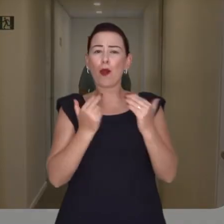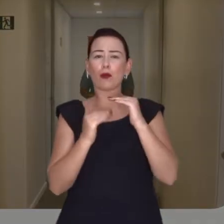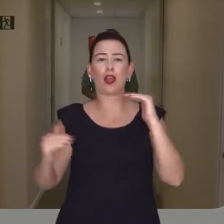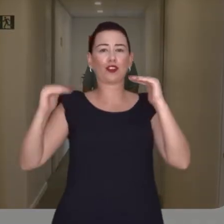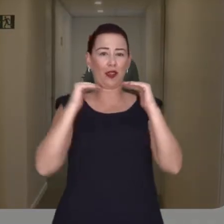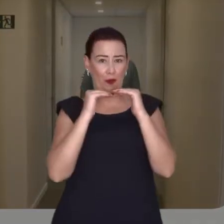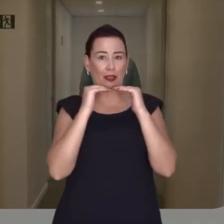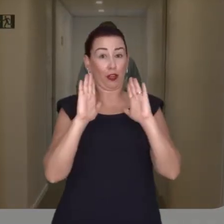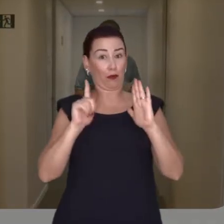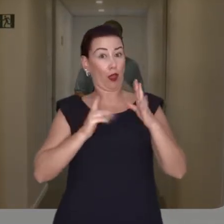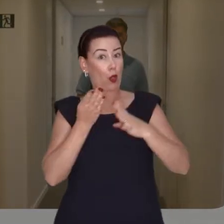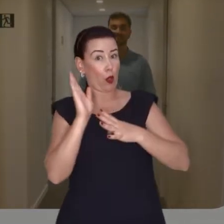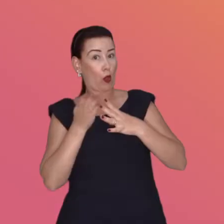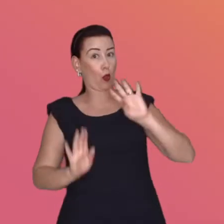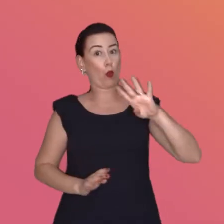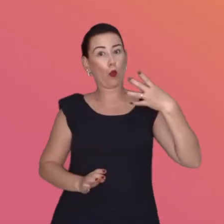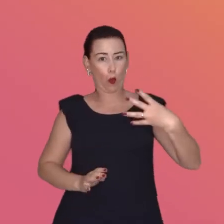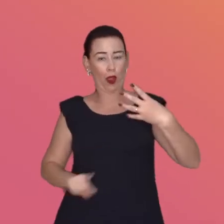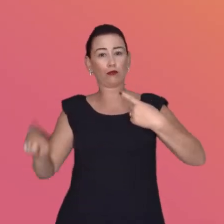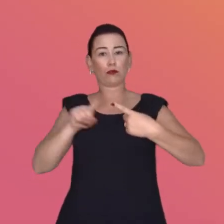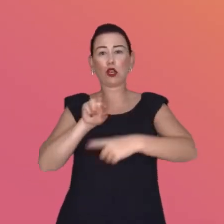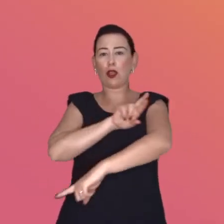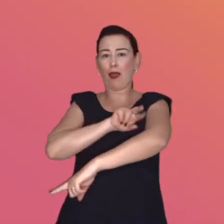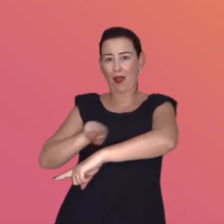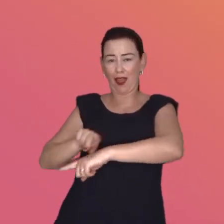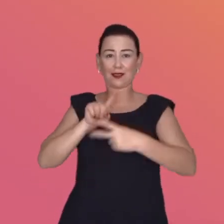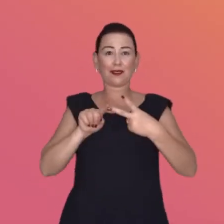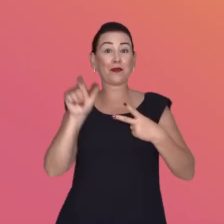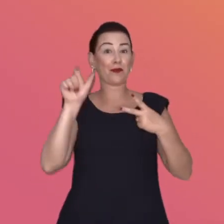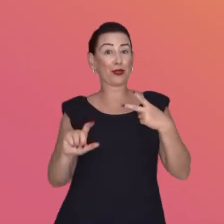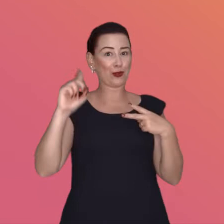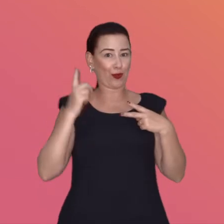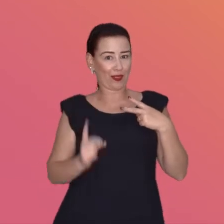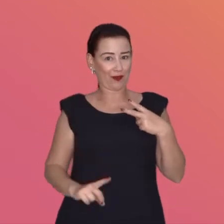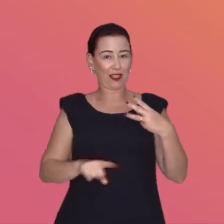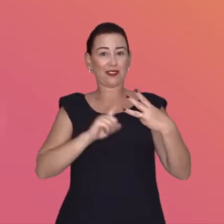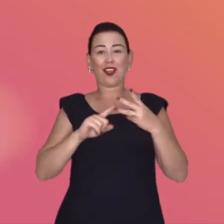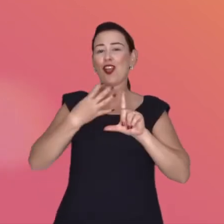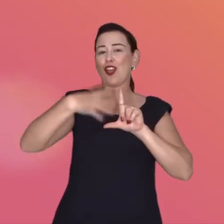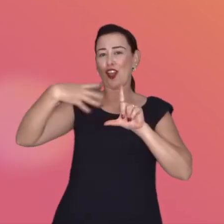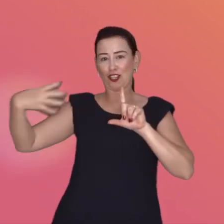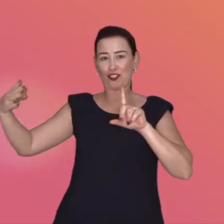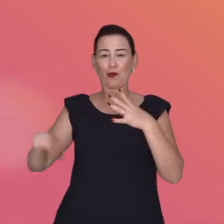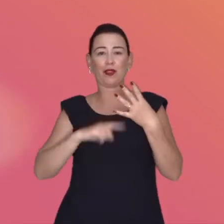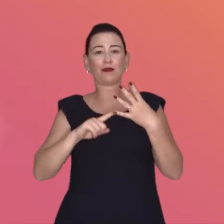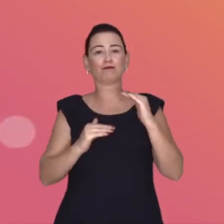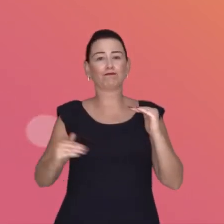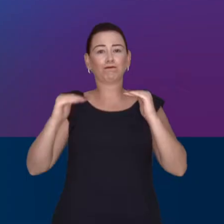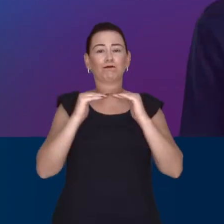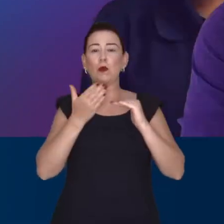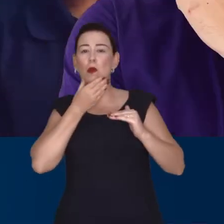Atuaremos em quatro grupos. Raça, pessoa com deficiência, LGBTI+, equidade de